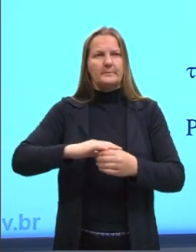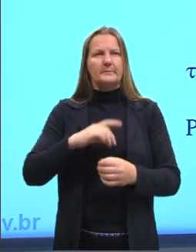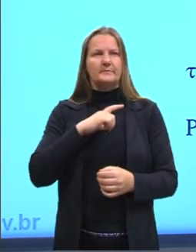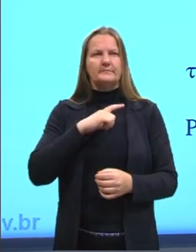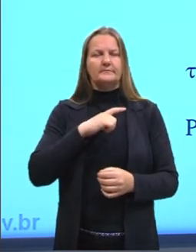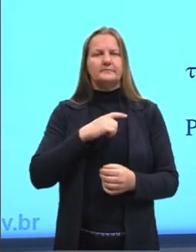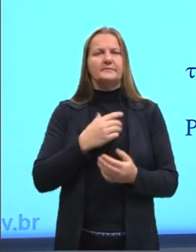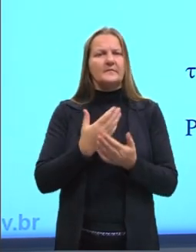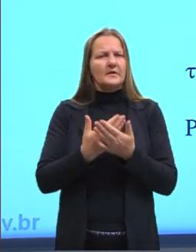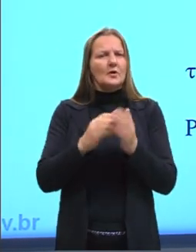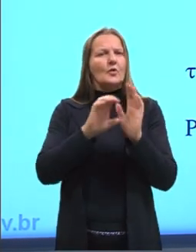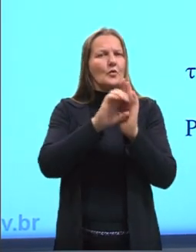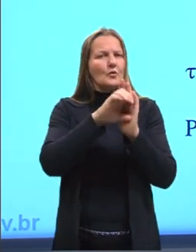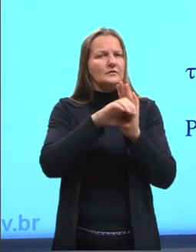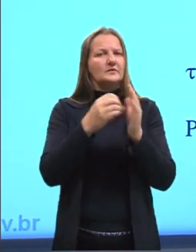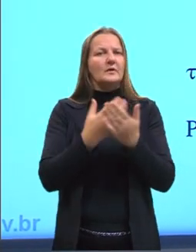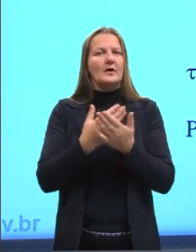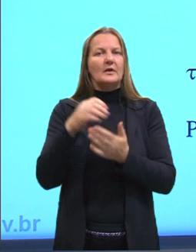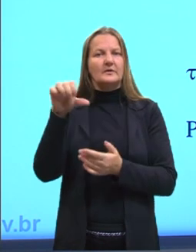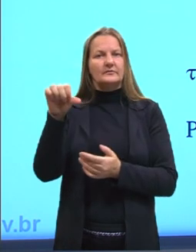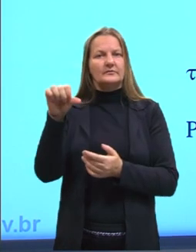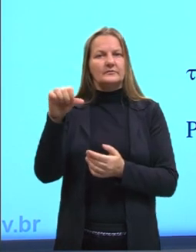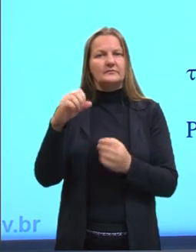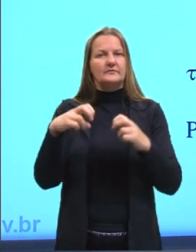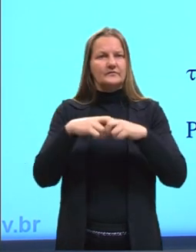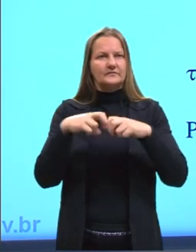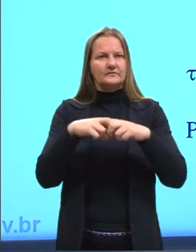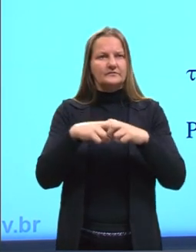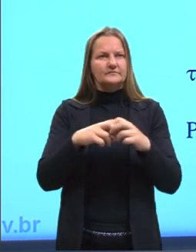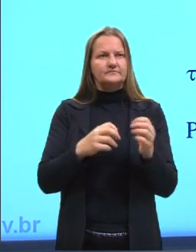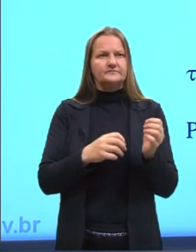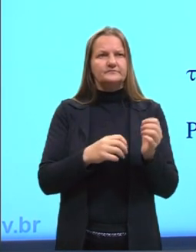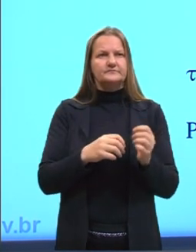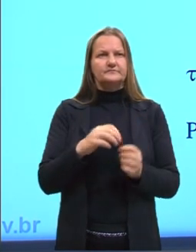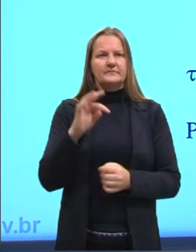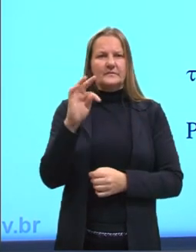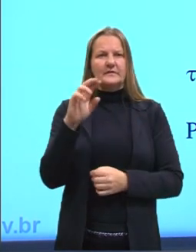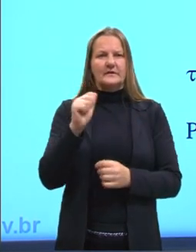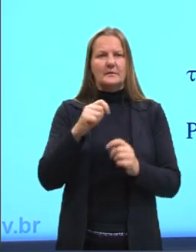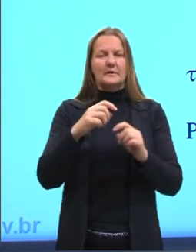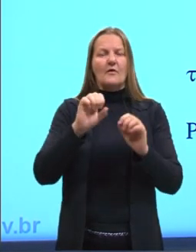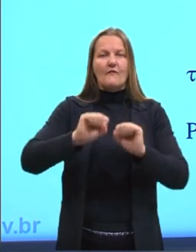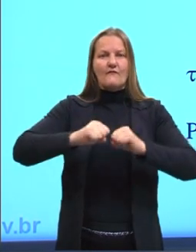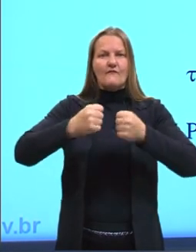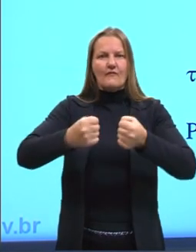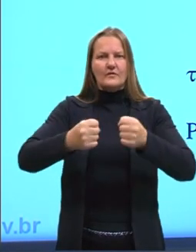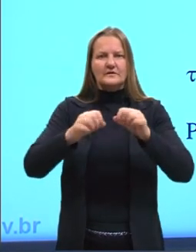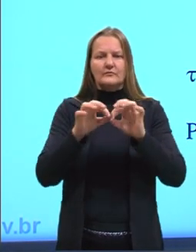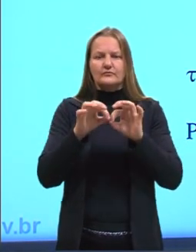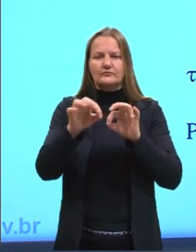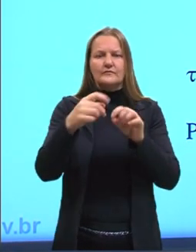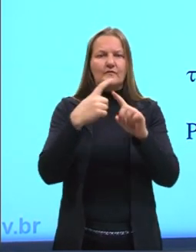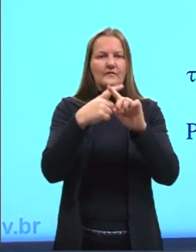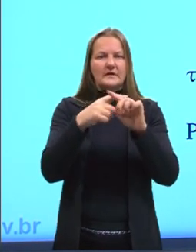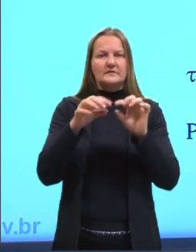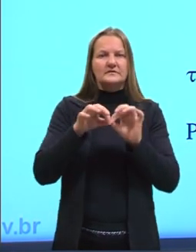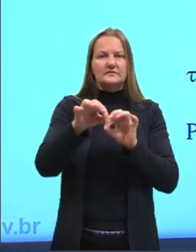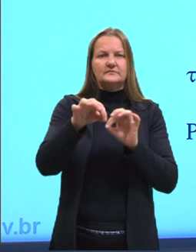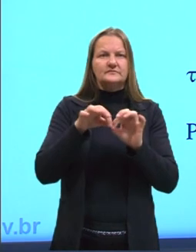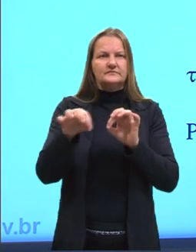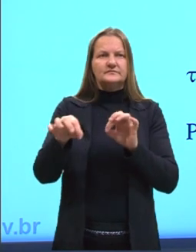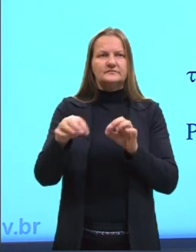usando bastante na aula 9 de Física. Então, trabalho é força multiplicado pela distância. E